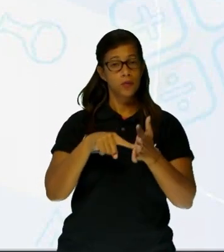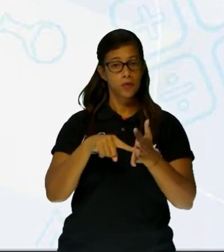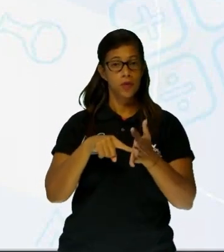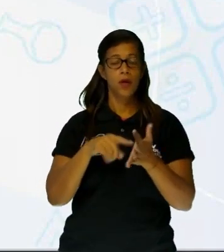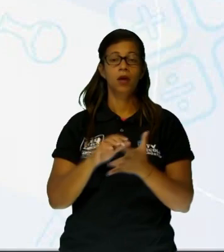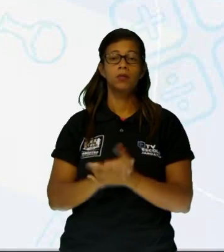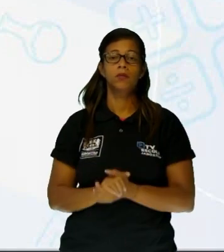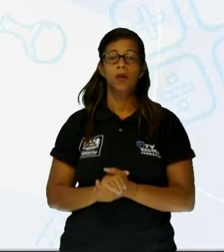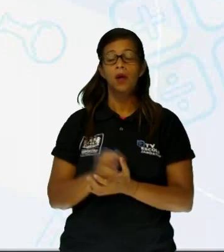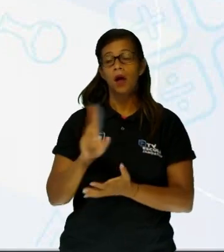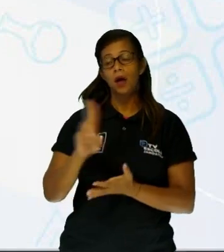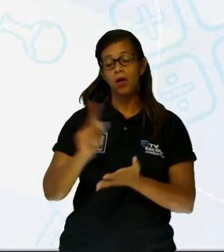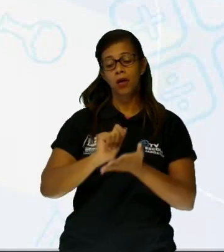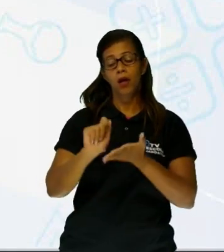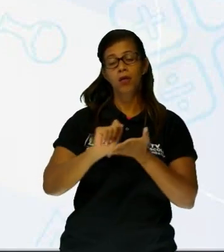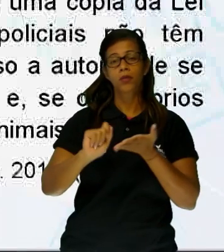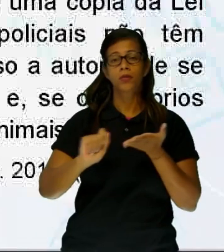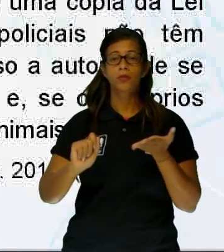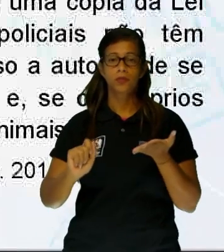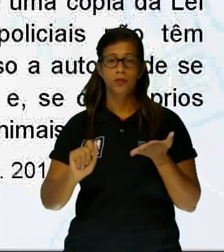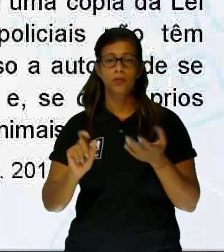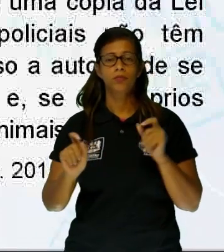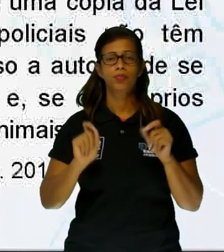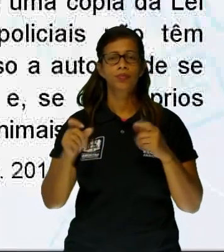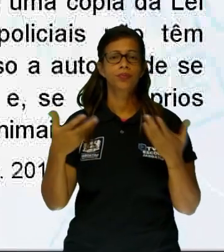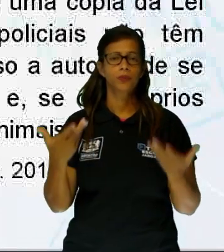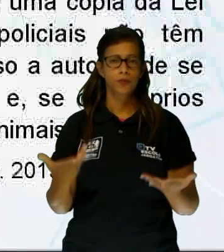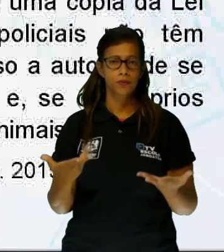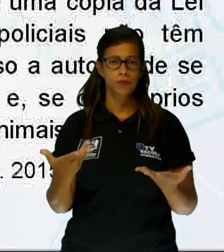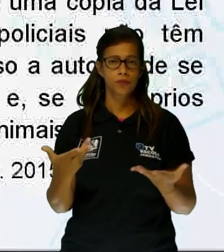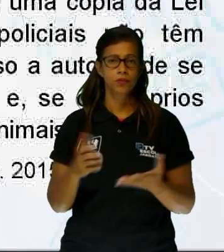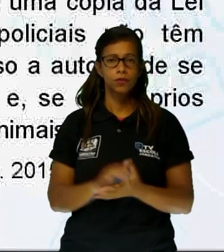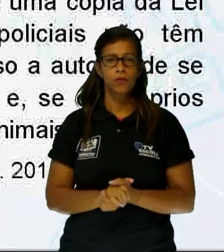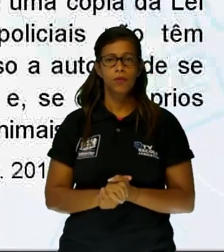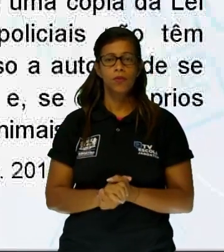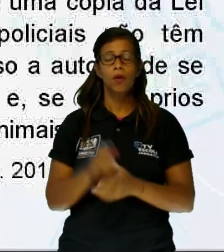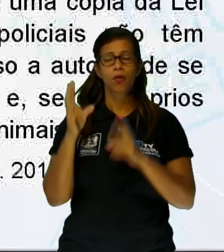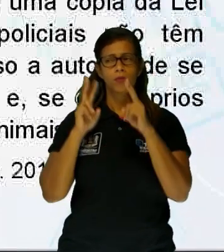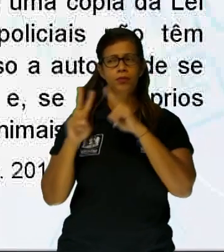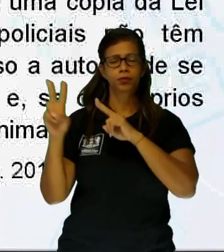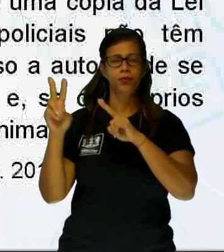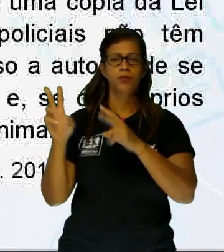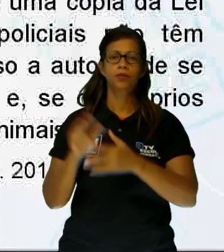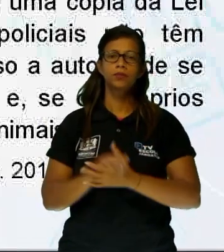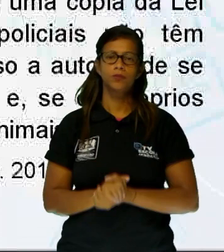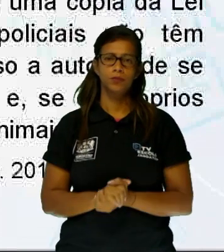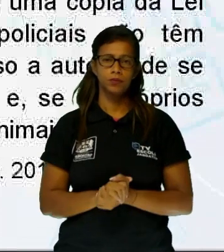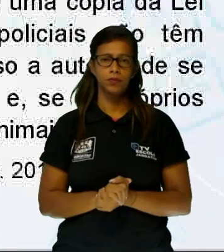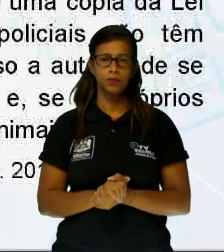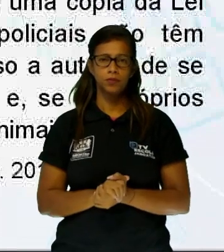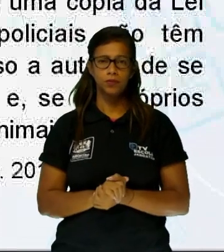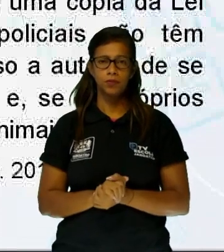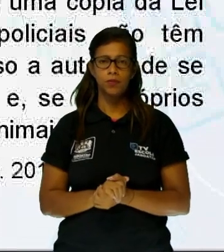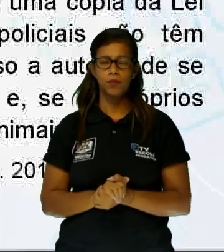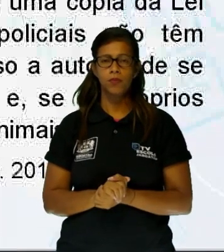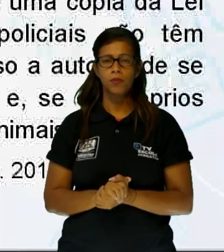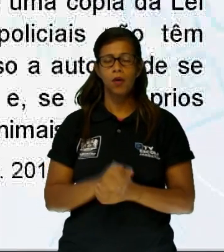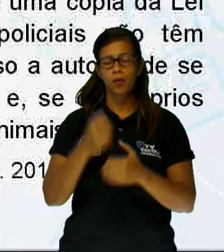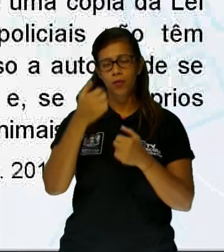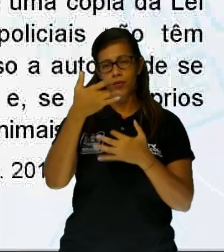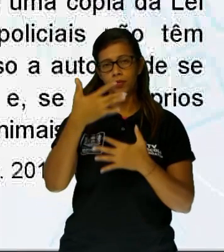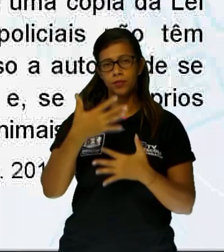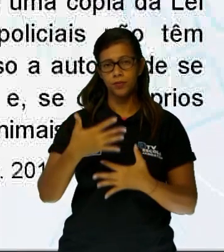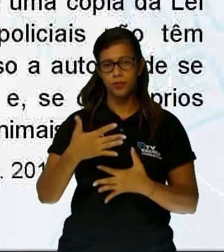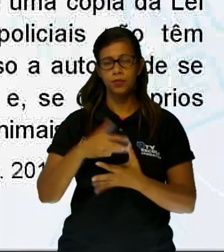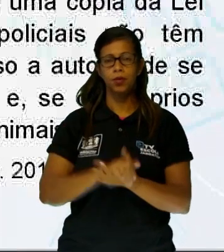exigir ou nenhuma das anteriores. Vamos ver aí o pedacinho desse último parágrafo, né? Lá na primeira linha, gente vê o seguinte, ó. No site da Associação de